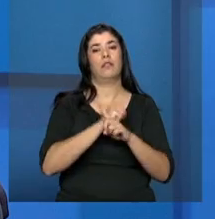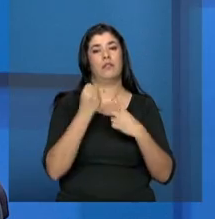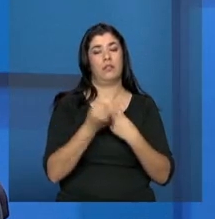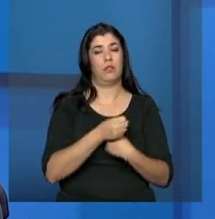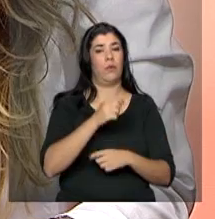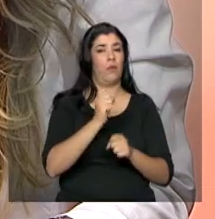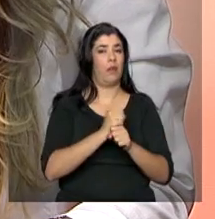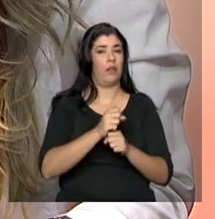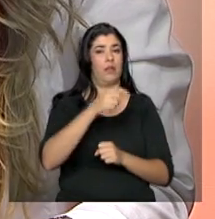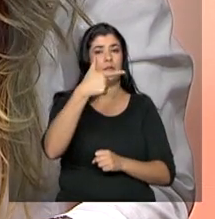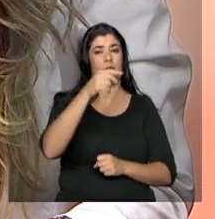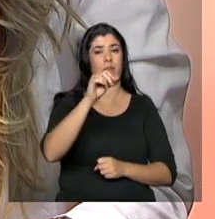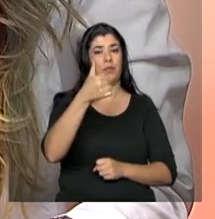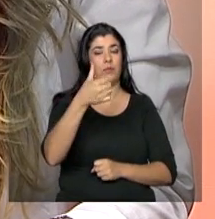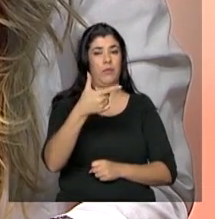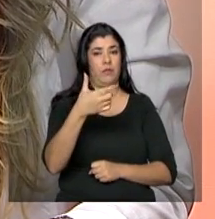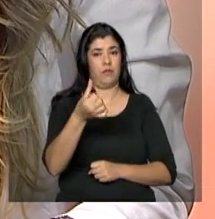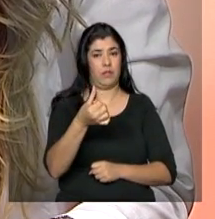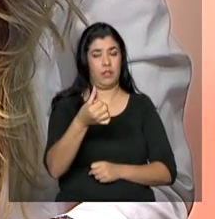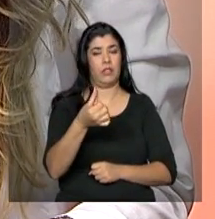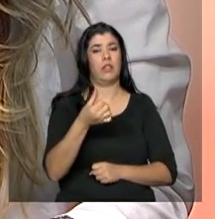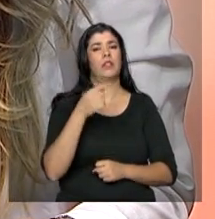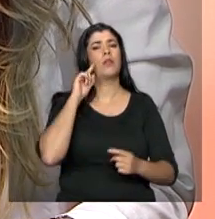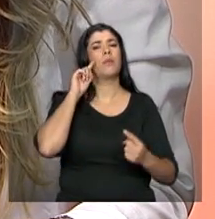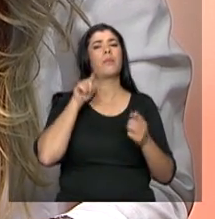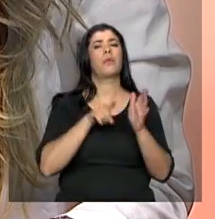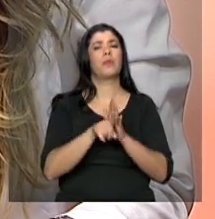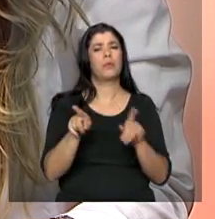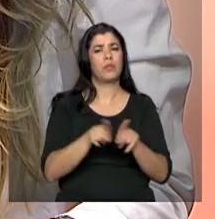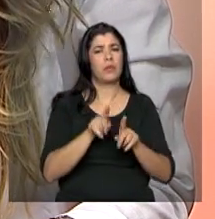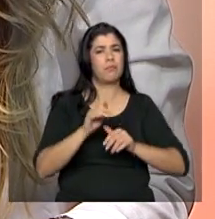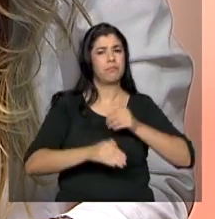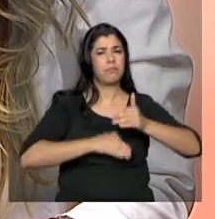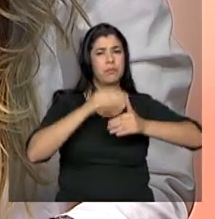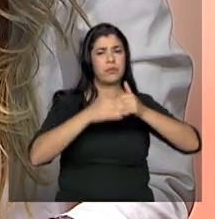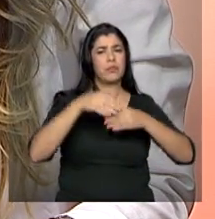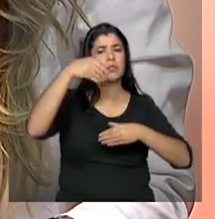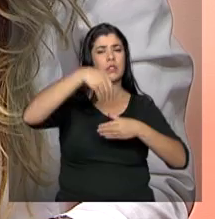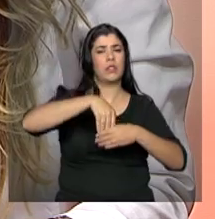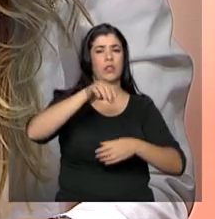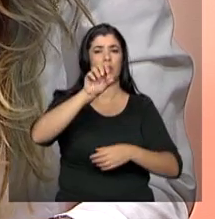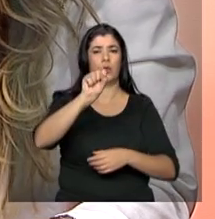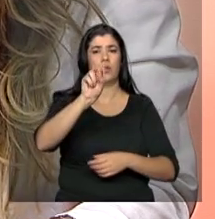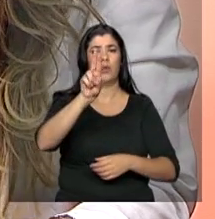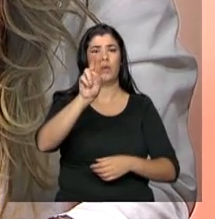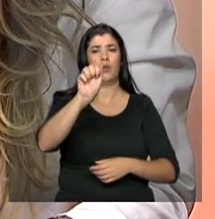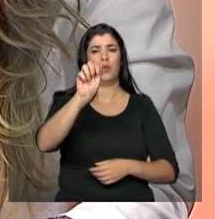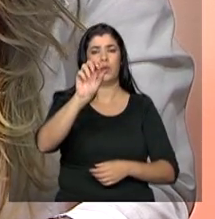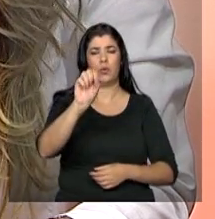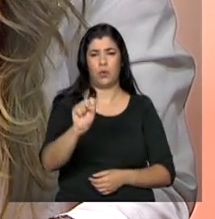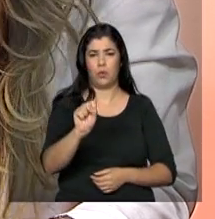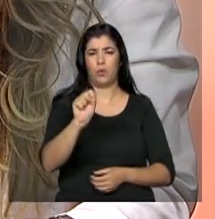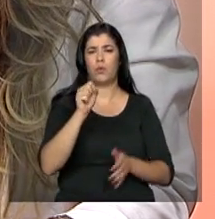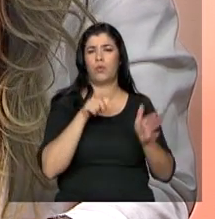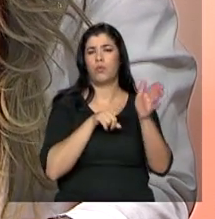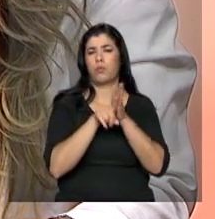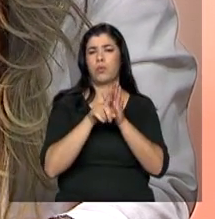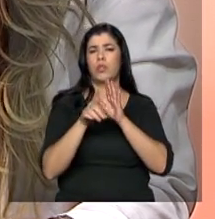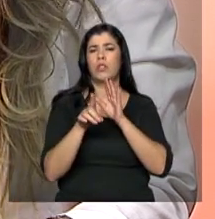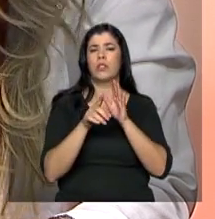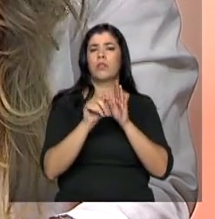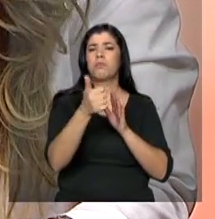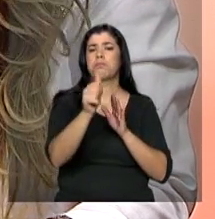E buscando justamente esse avanço, né, no SUAS, né, no Sistema Único de Assistência Social. Faz esse diagnóstico de como está